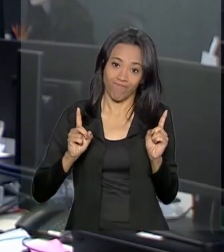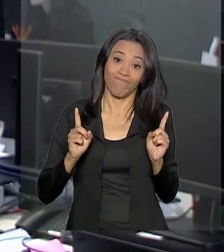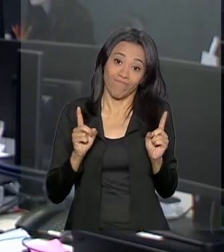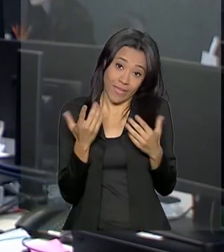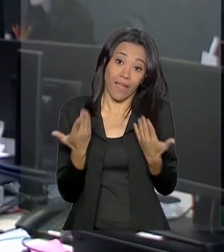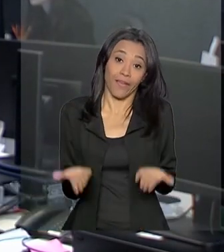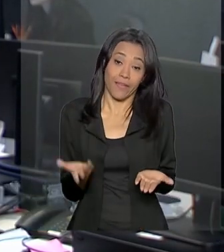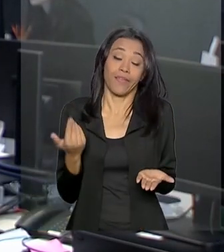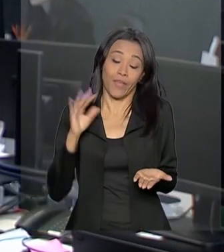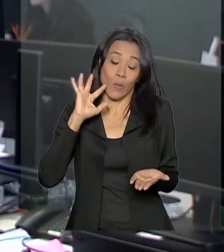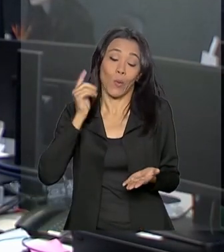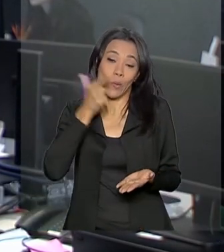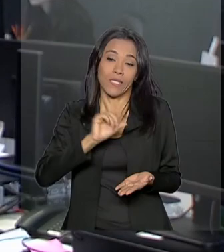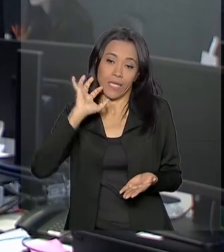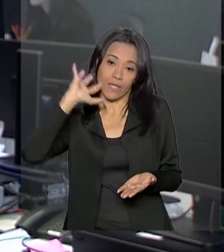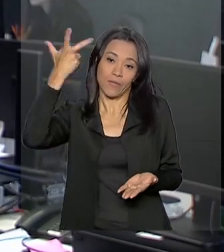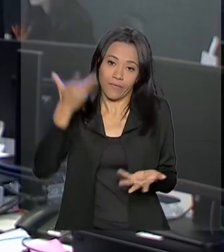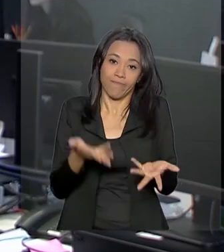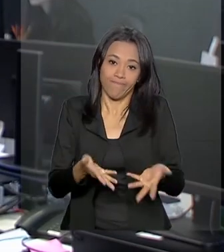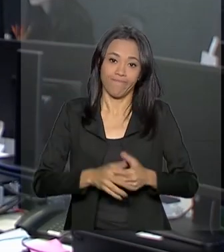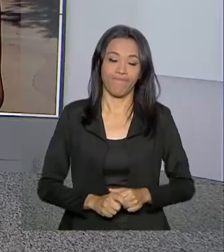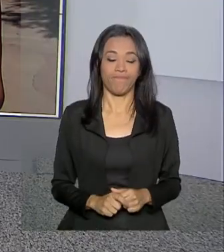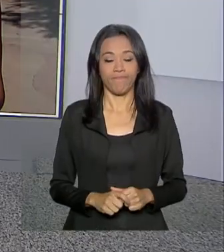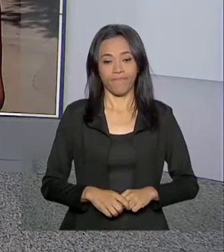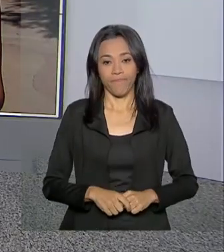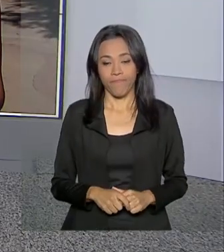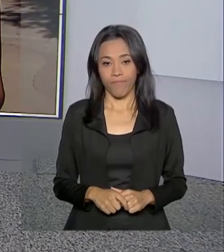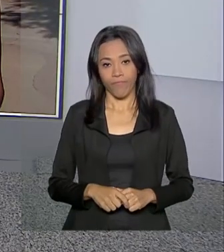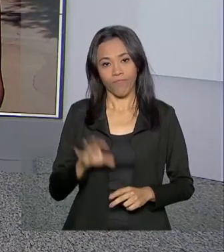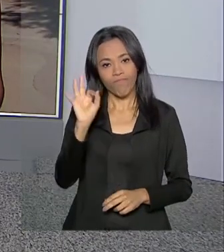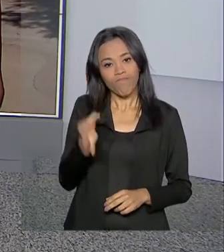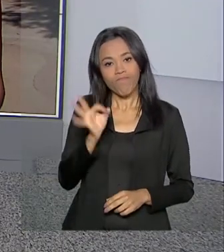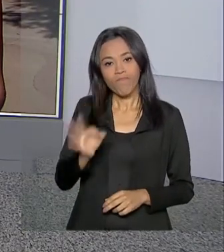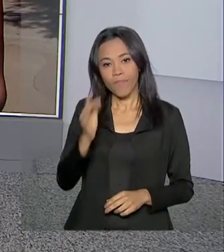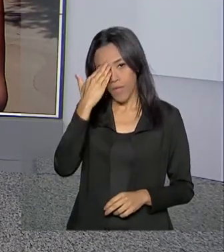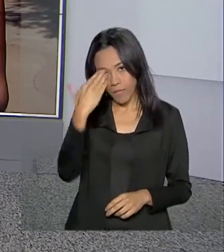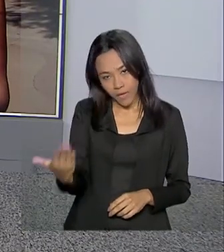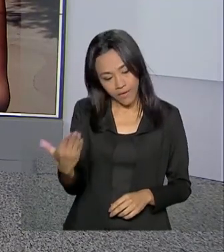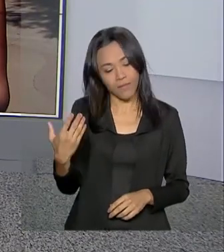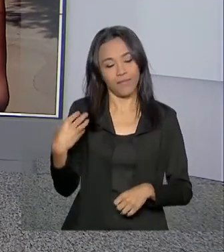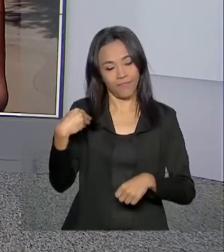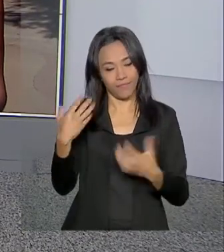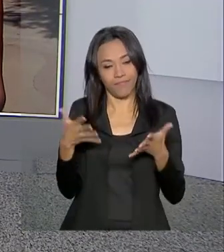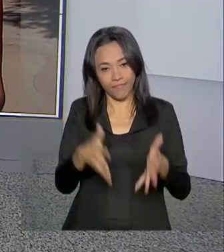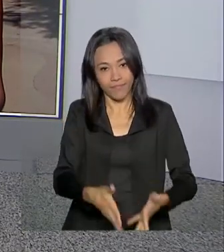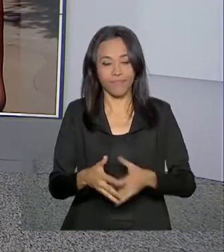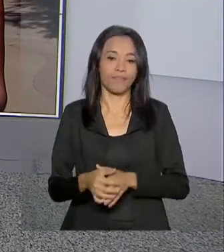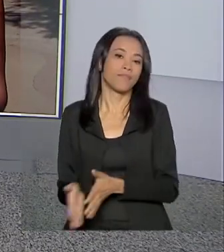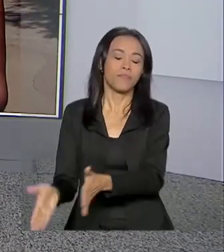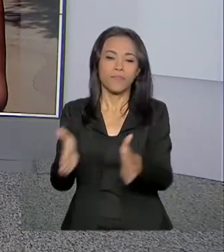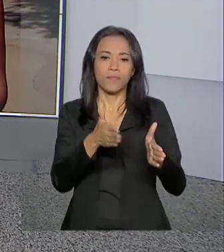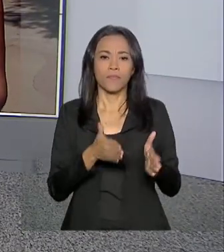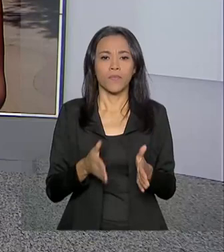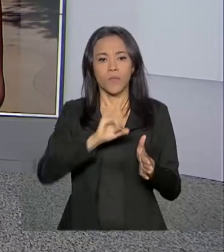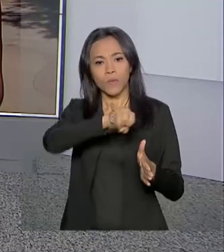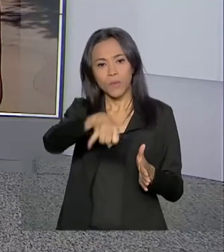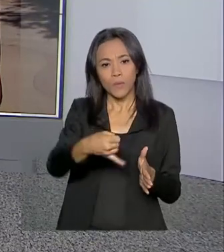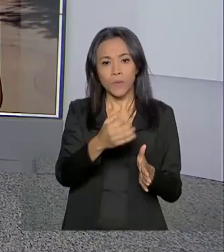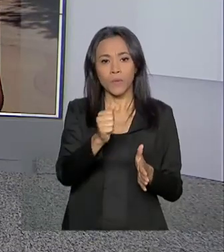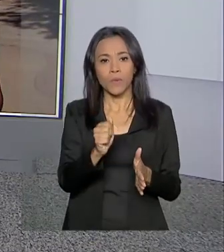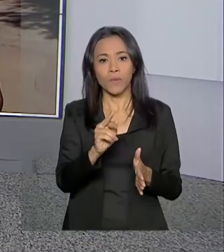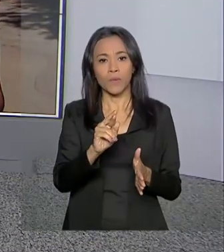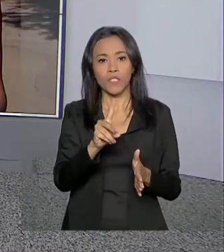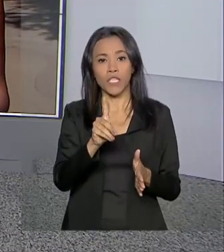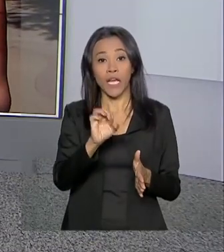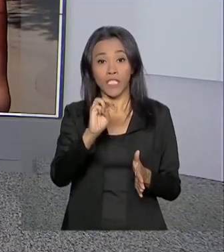a partir daí é que alguma coisa pode ser feita. Carla. Tá certo, muito obrigada pela sua participação, Ricardo. O Jardim Botânico do Rio de